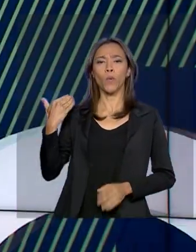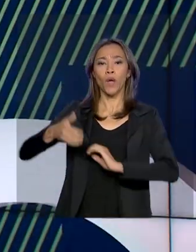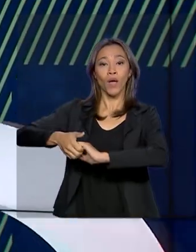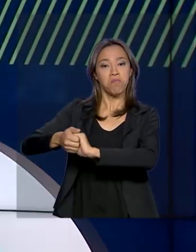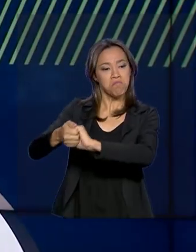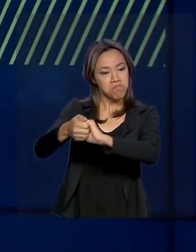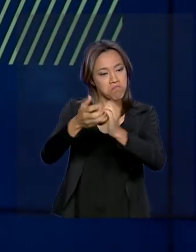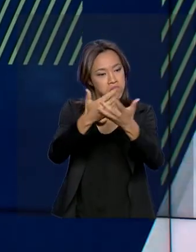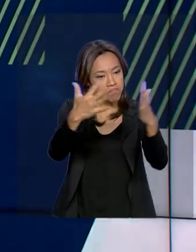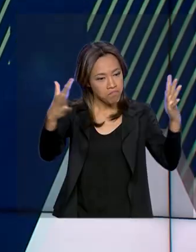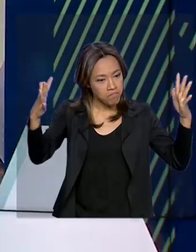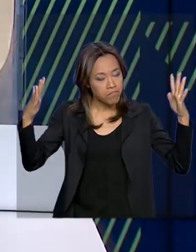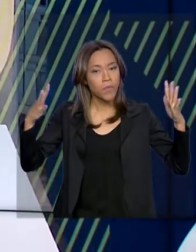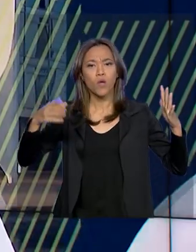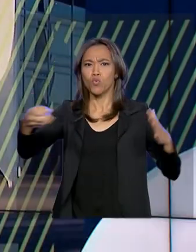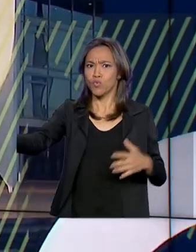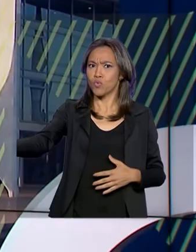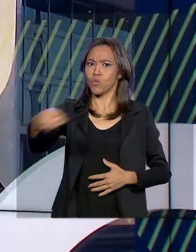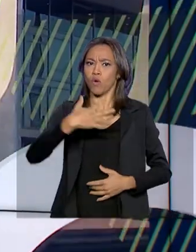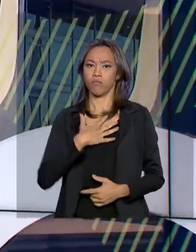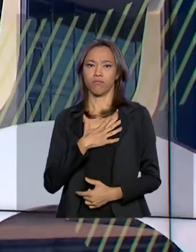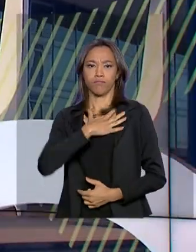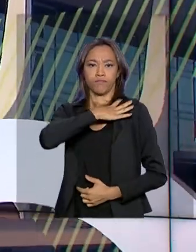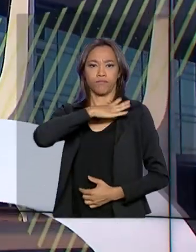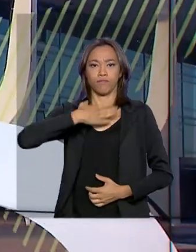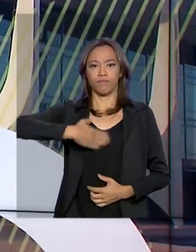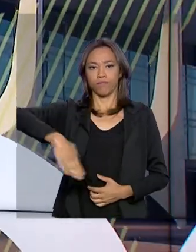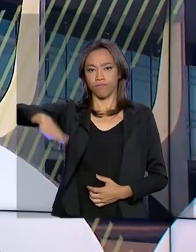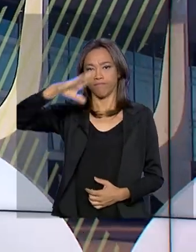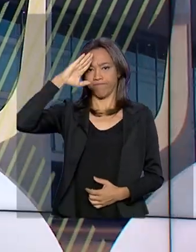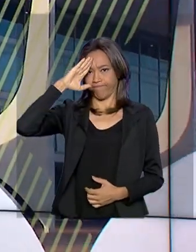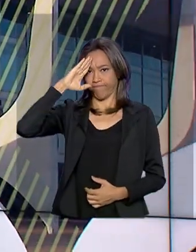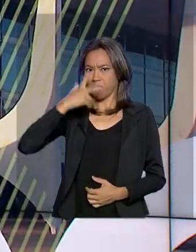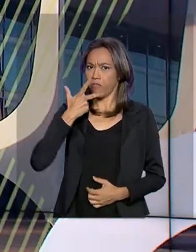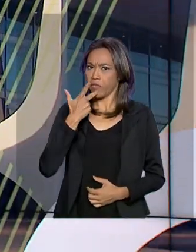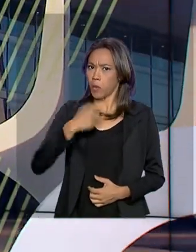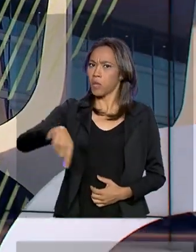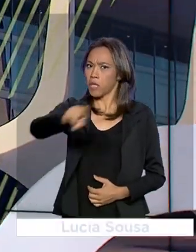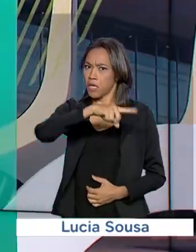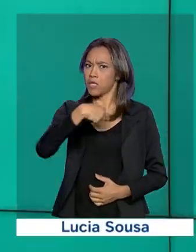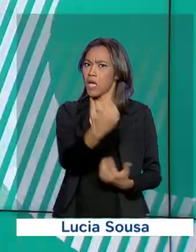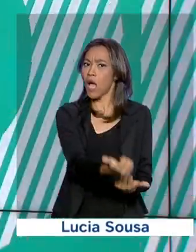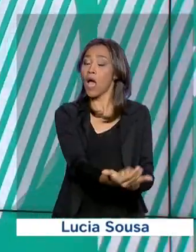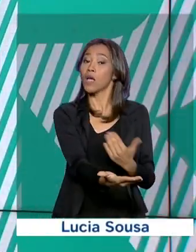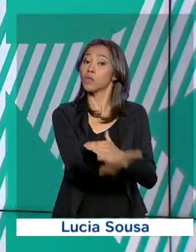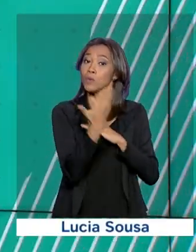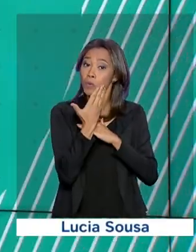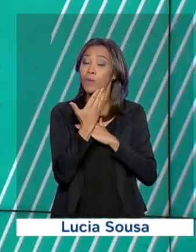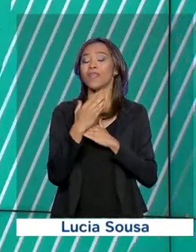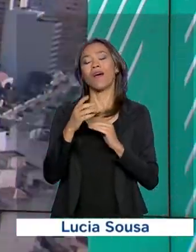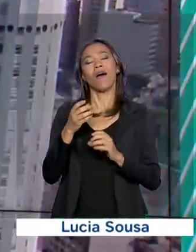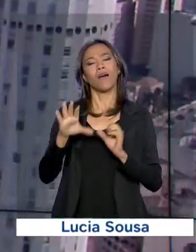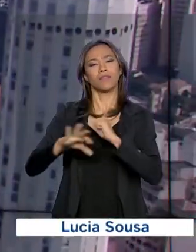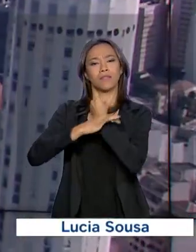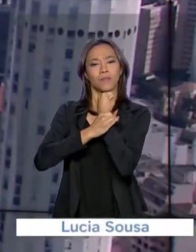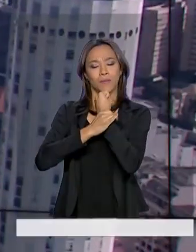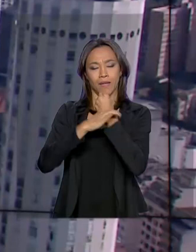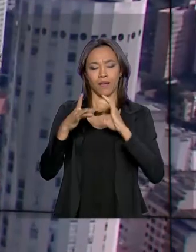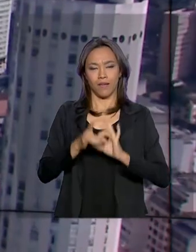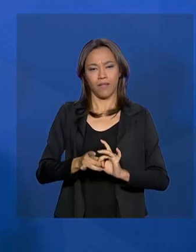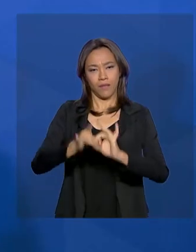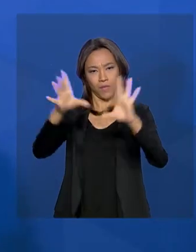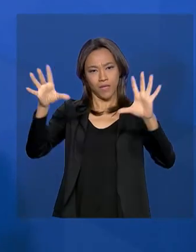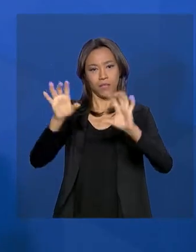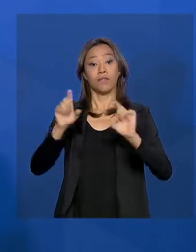novos oficiais generais das Forças Armadas e disse que os militares ajudam a garantir a democracia e a liberdade do país.